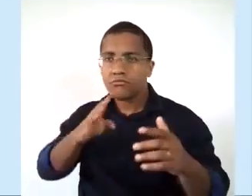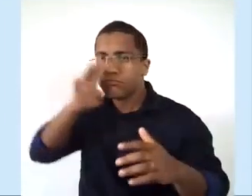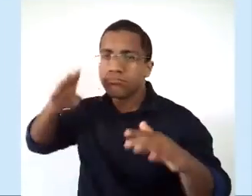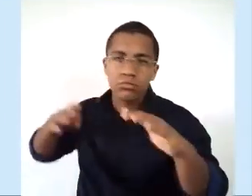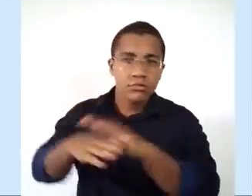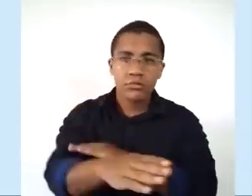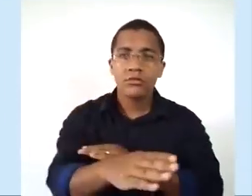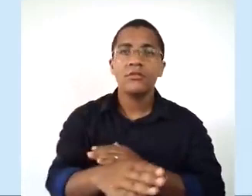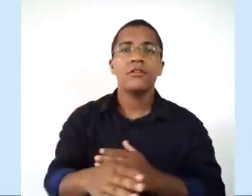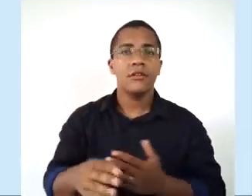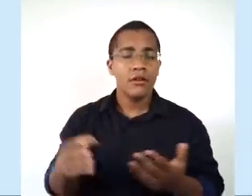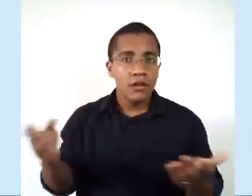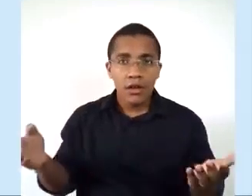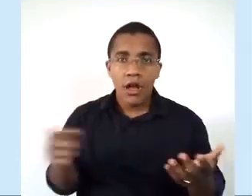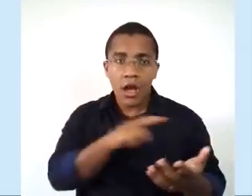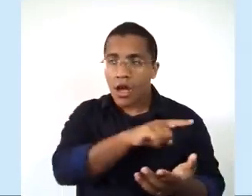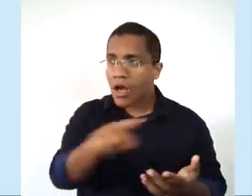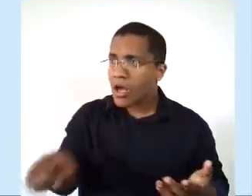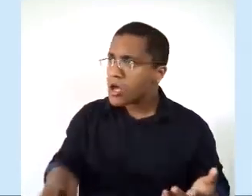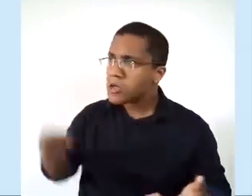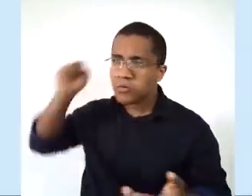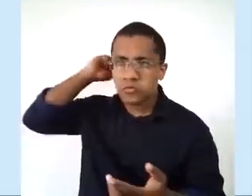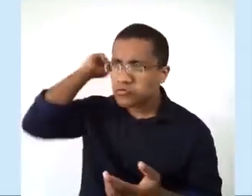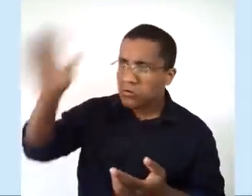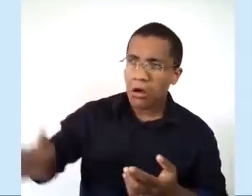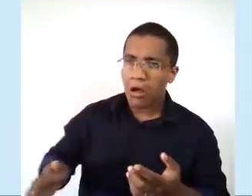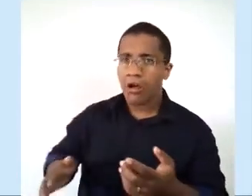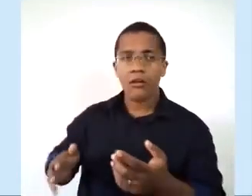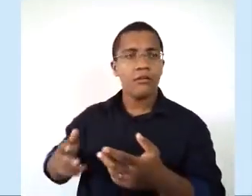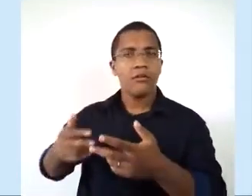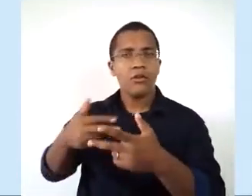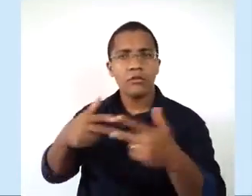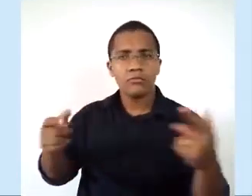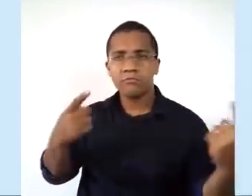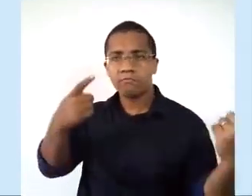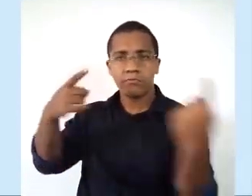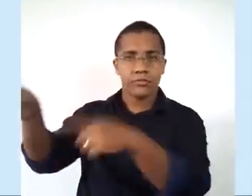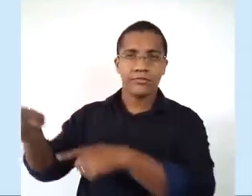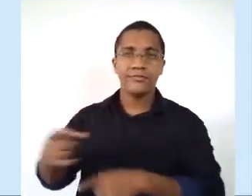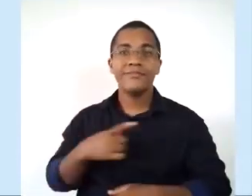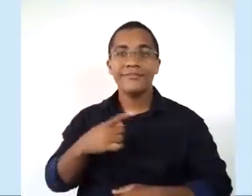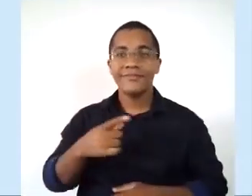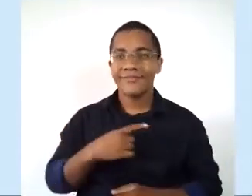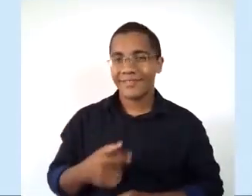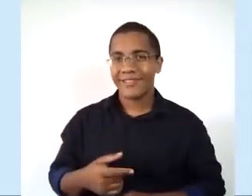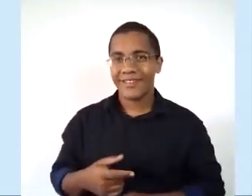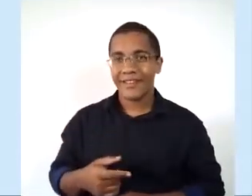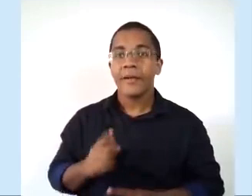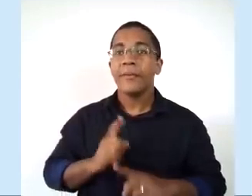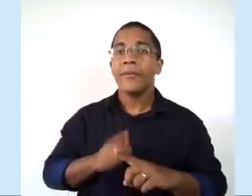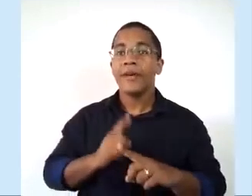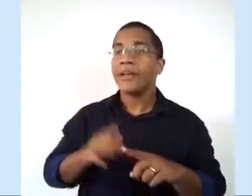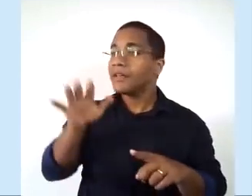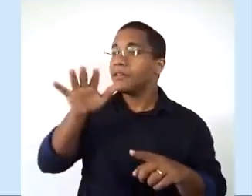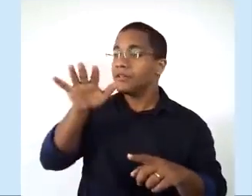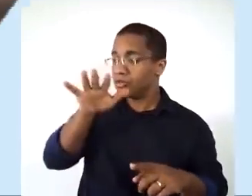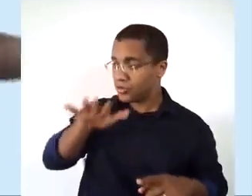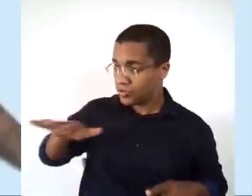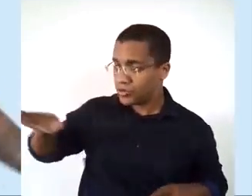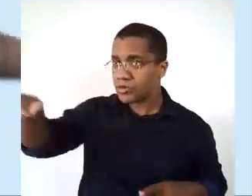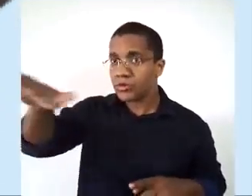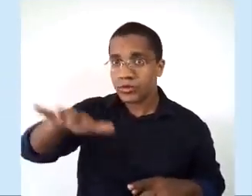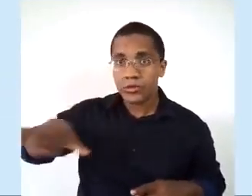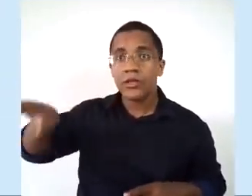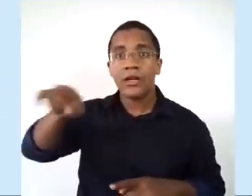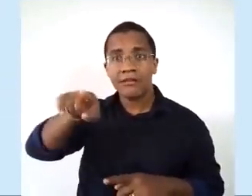configuravam isso como uma invasão. Então, eu costumo chamar de chegada alienígena porque era um povo diferente,